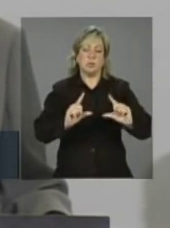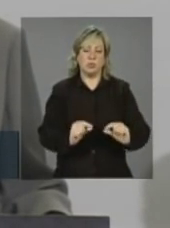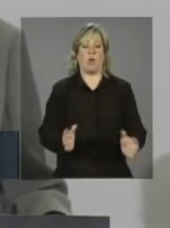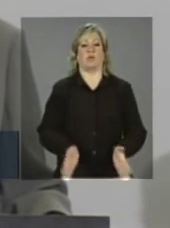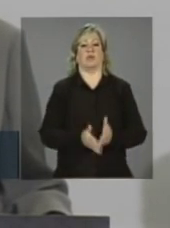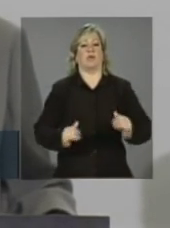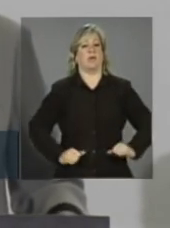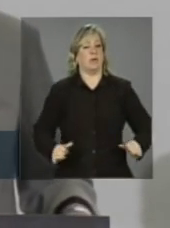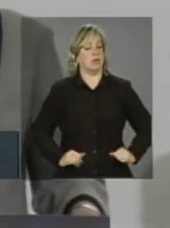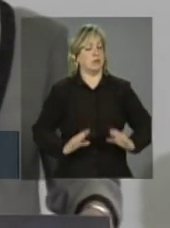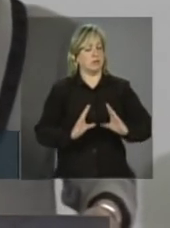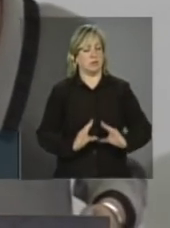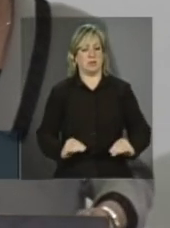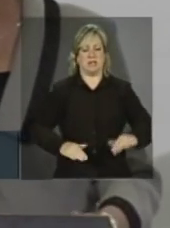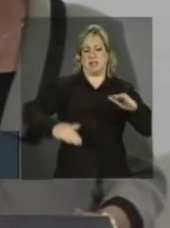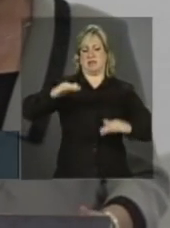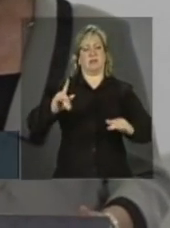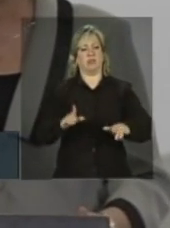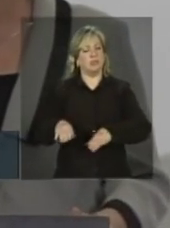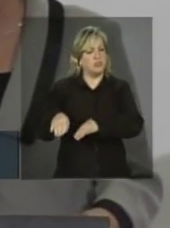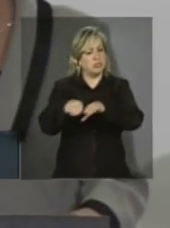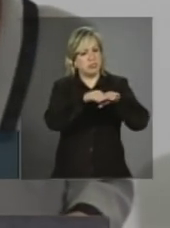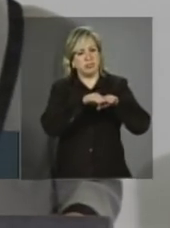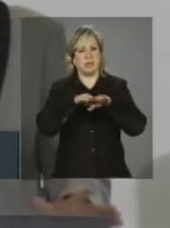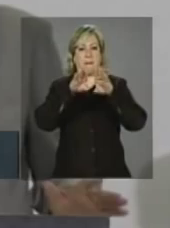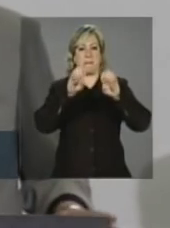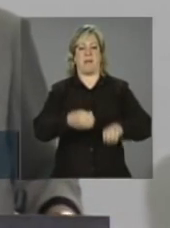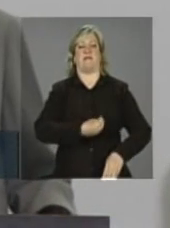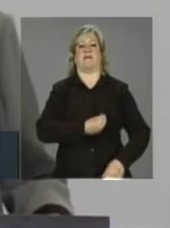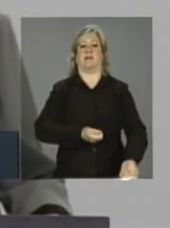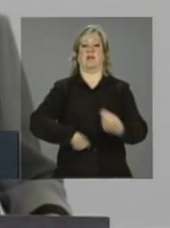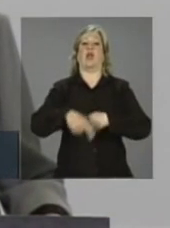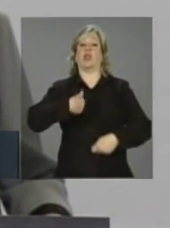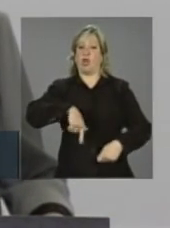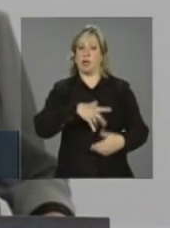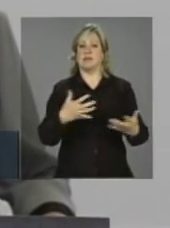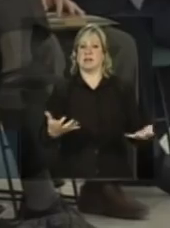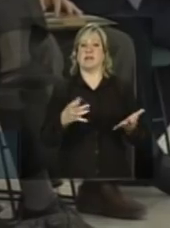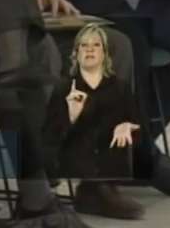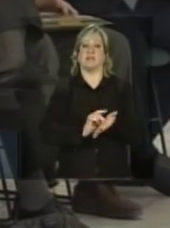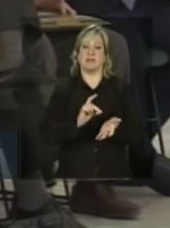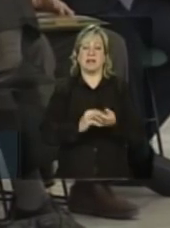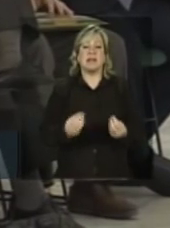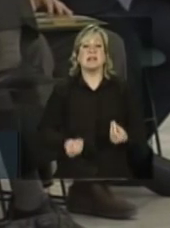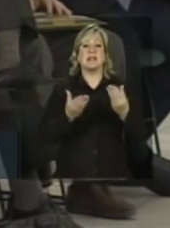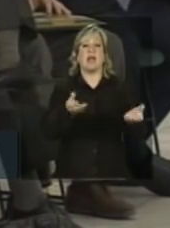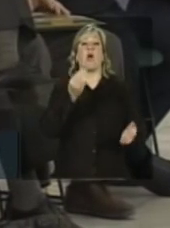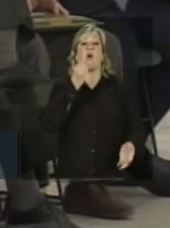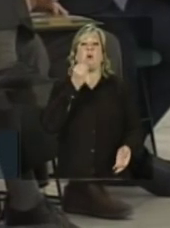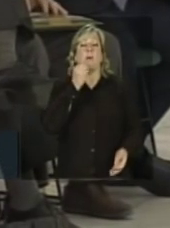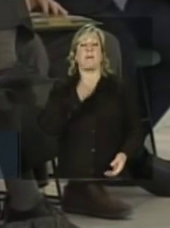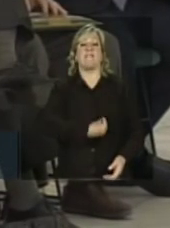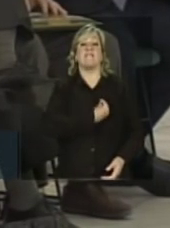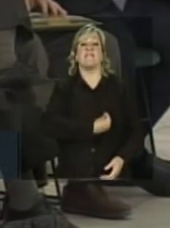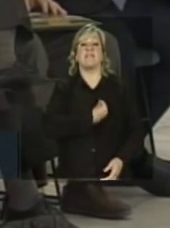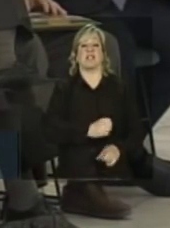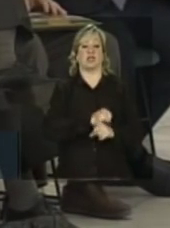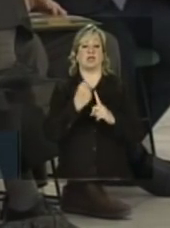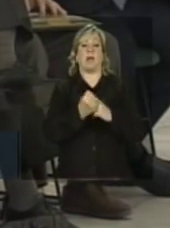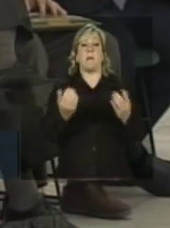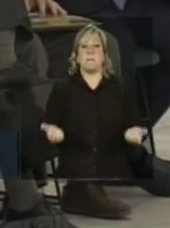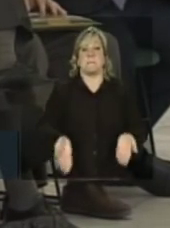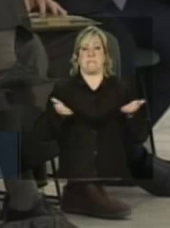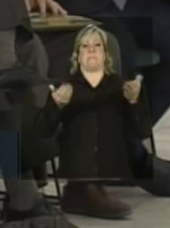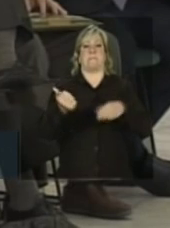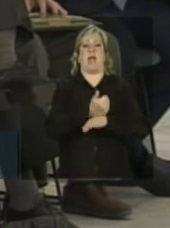desigualdade. Nós queremos de fato gerar oportunidades de ascensão social e